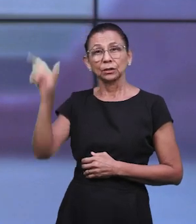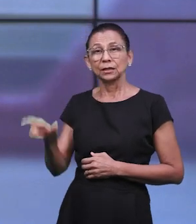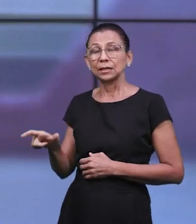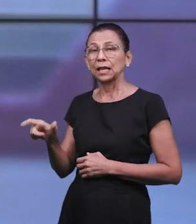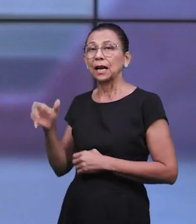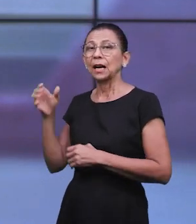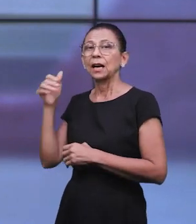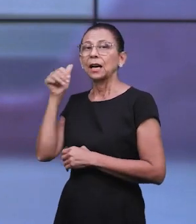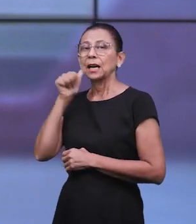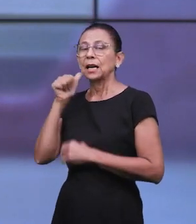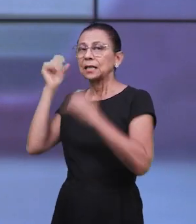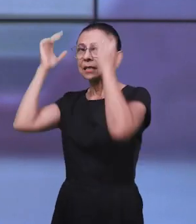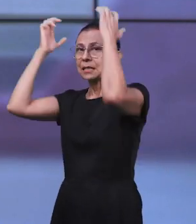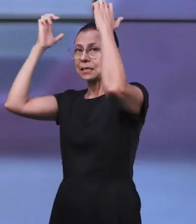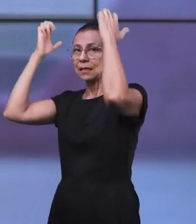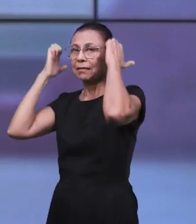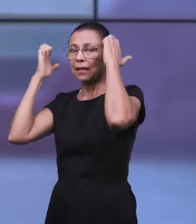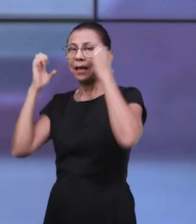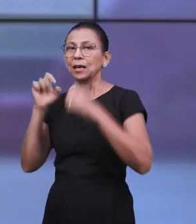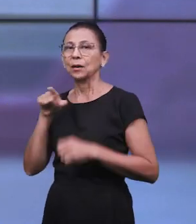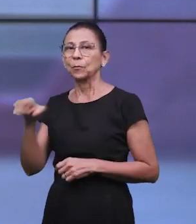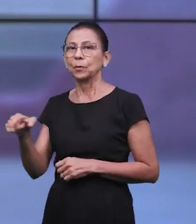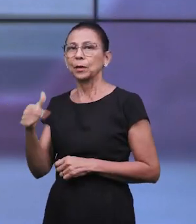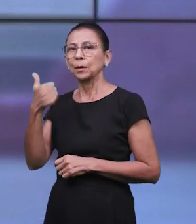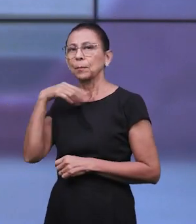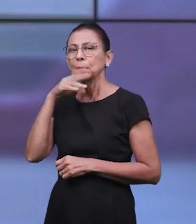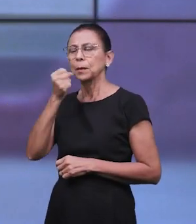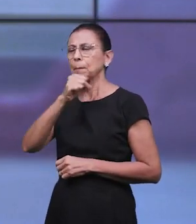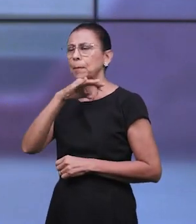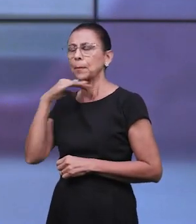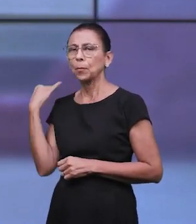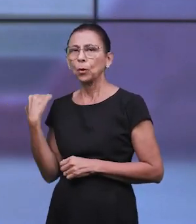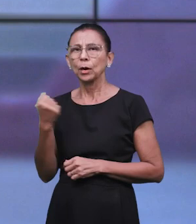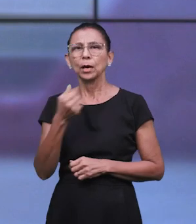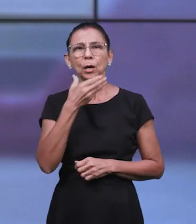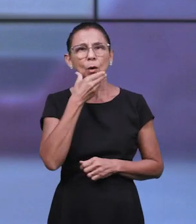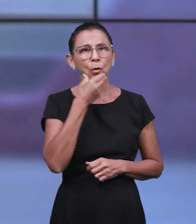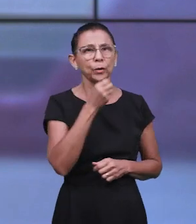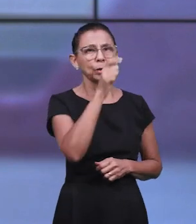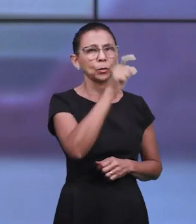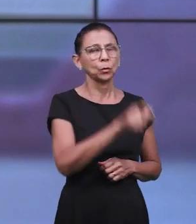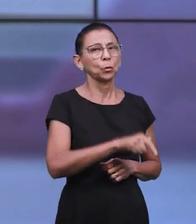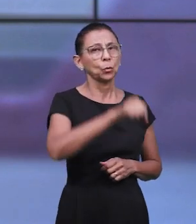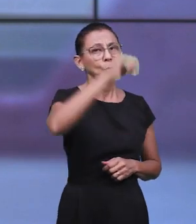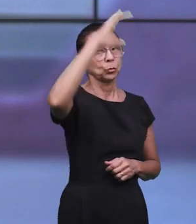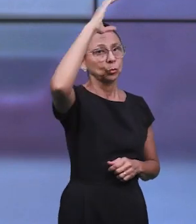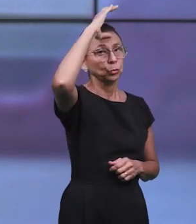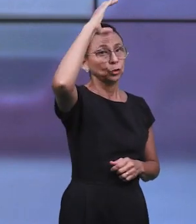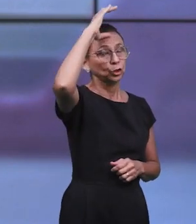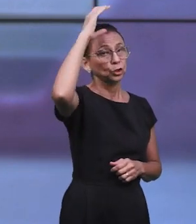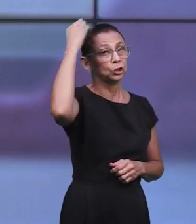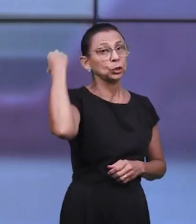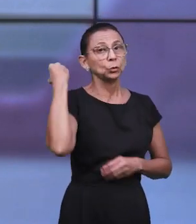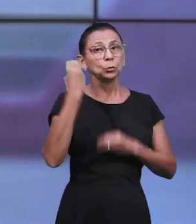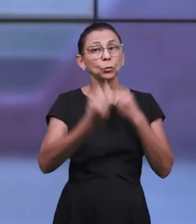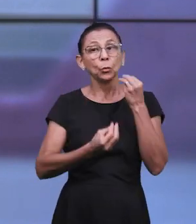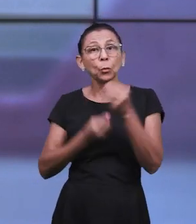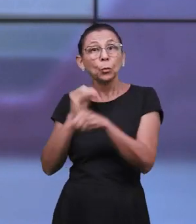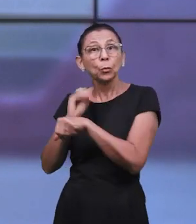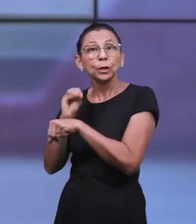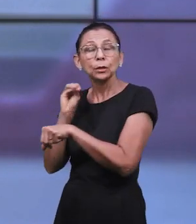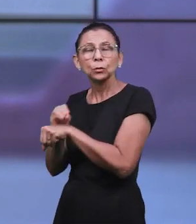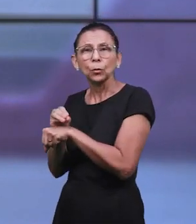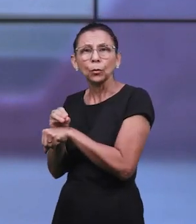dos pais de Esther, a tomou por sua filha e a preparou para viver no palácio de Susã. E como Mardoqueu